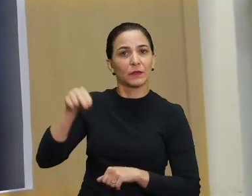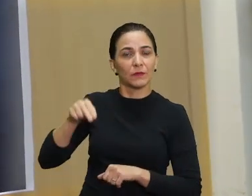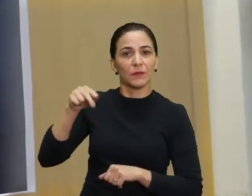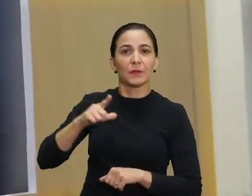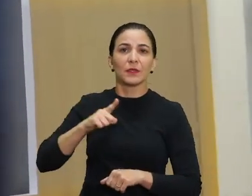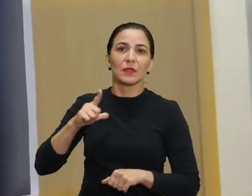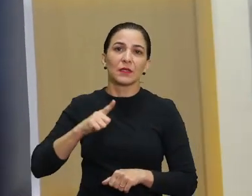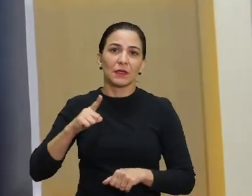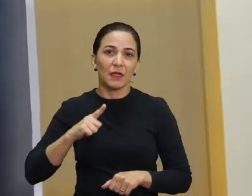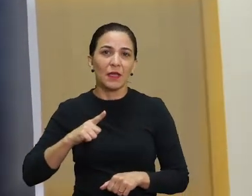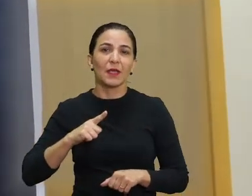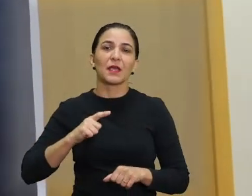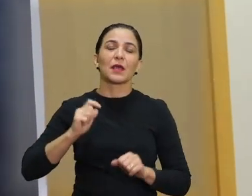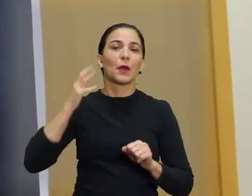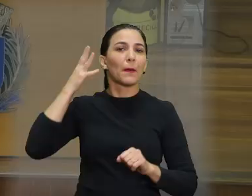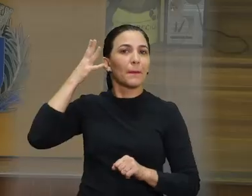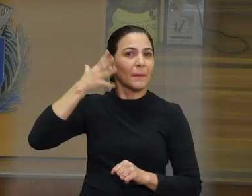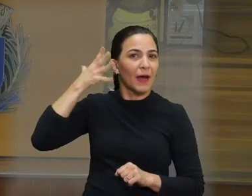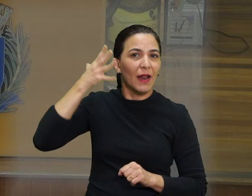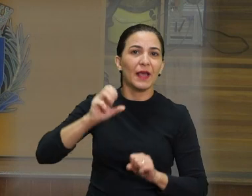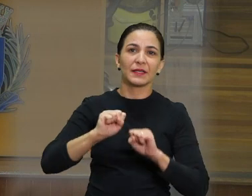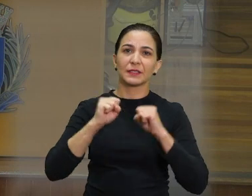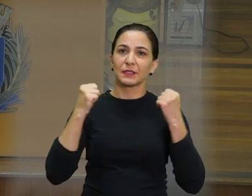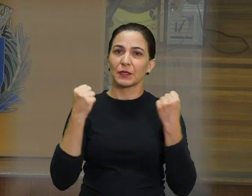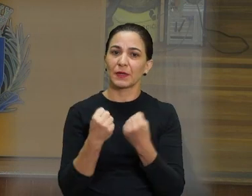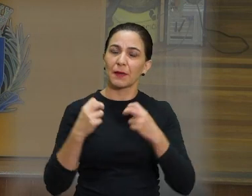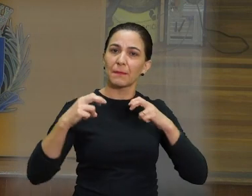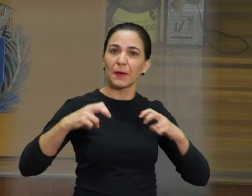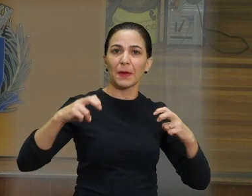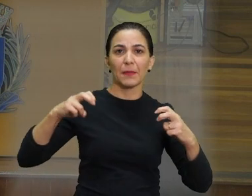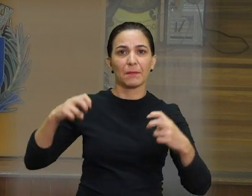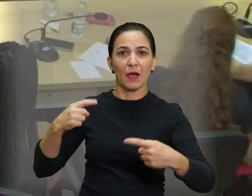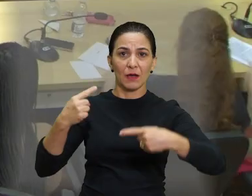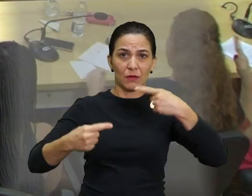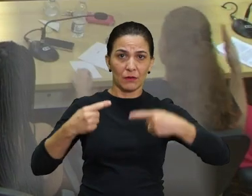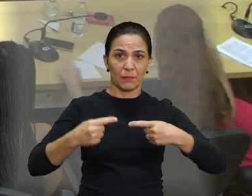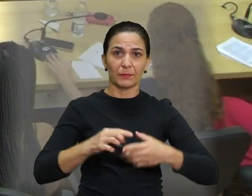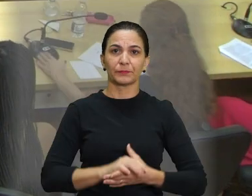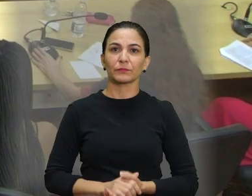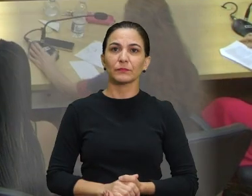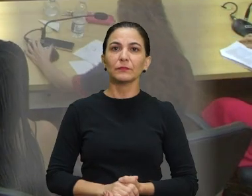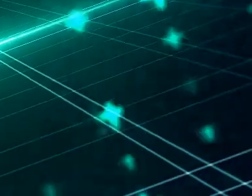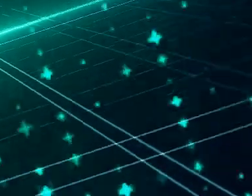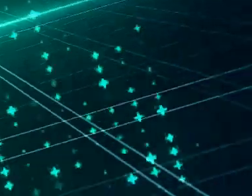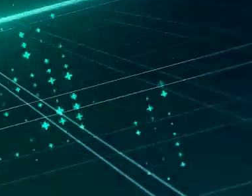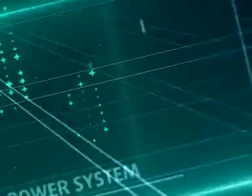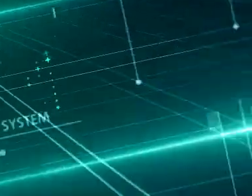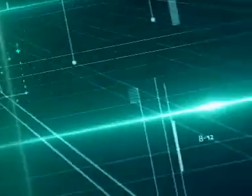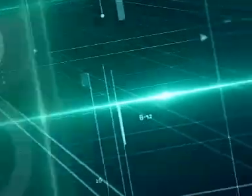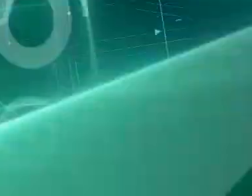mês de novembro, com a realização de palestras, seminários e rodas de conversa sobre o tema.